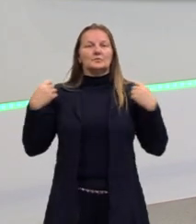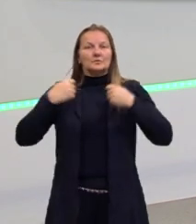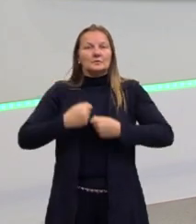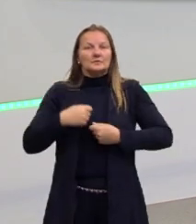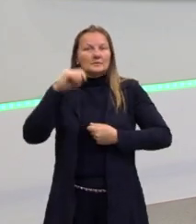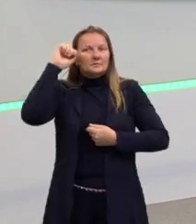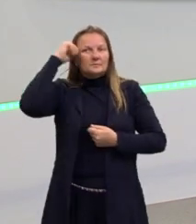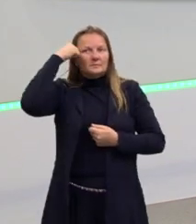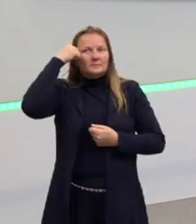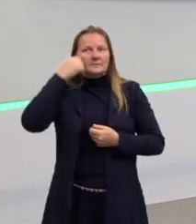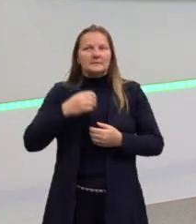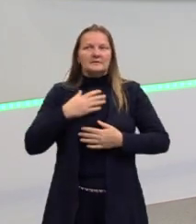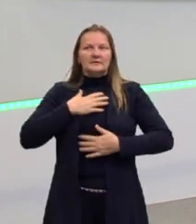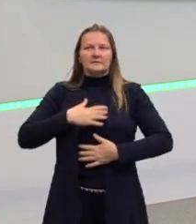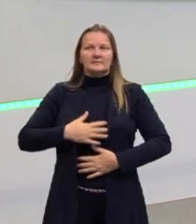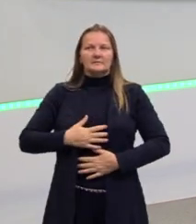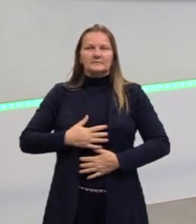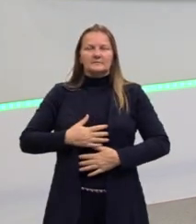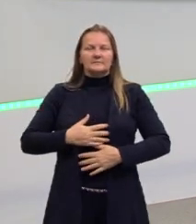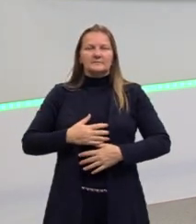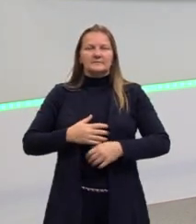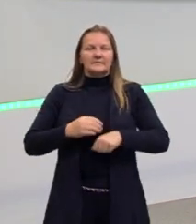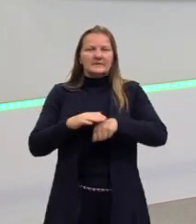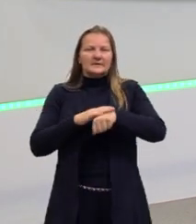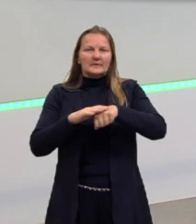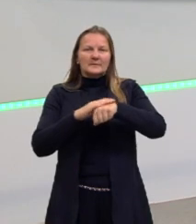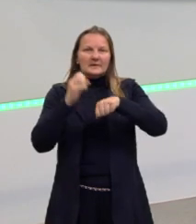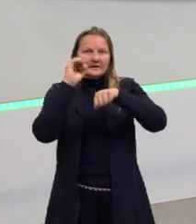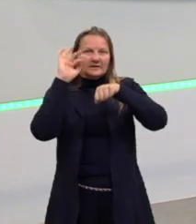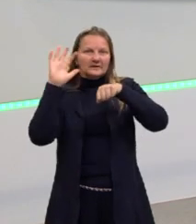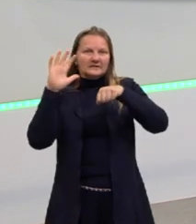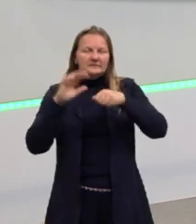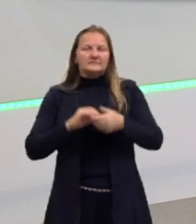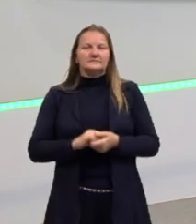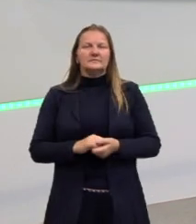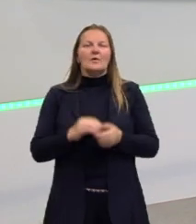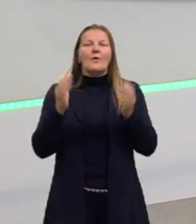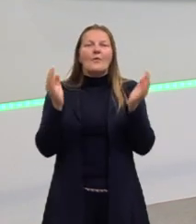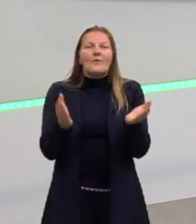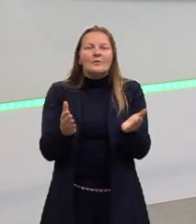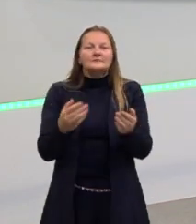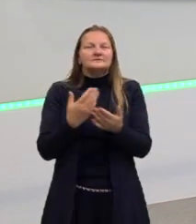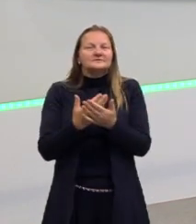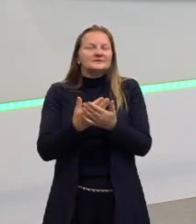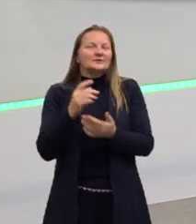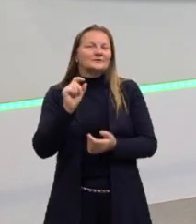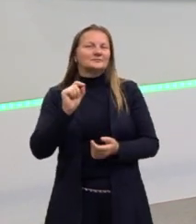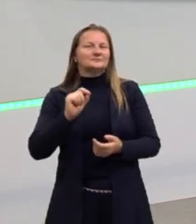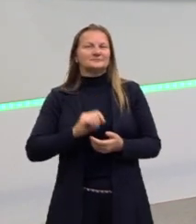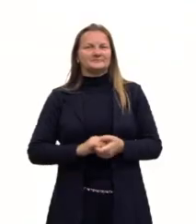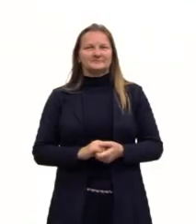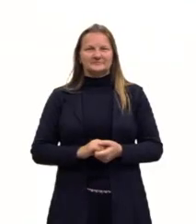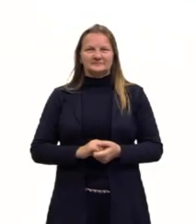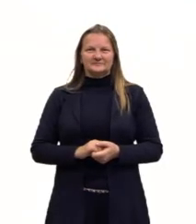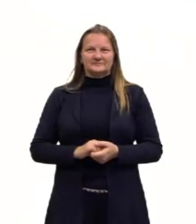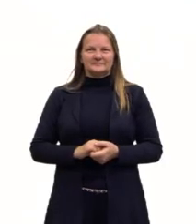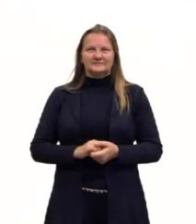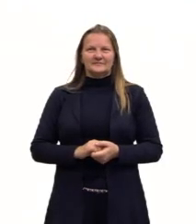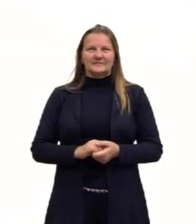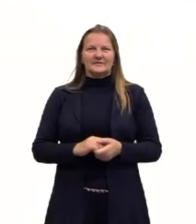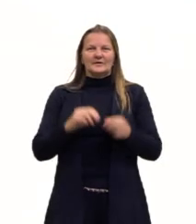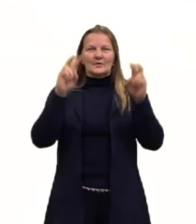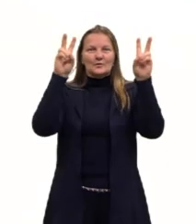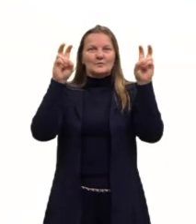preto e a minha pele é de cor clara. Bom, hoje a nossa aula, então, ela versa